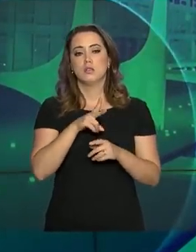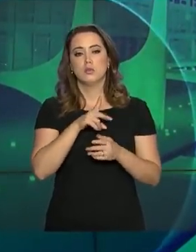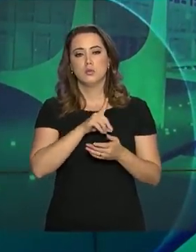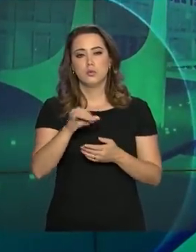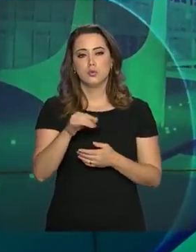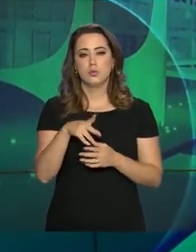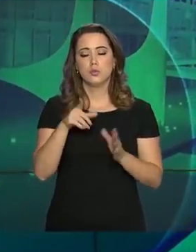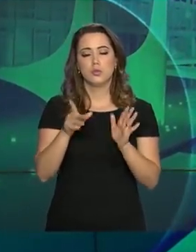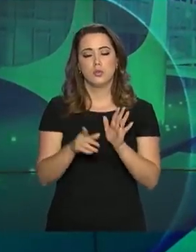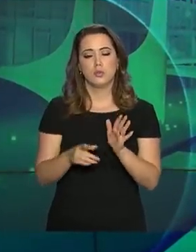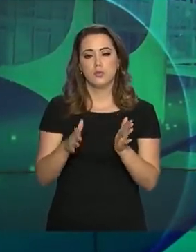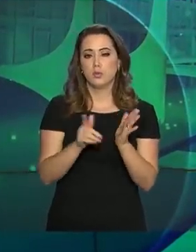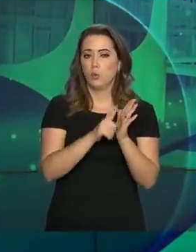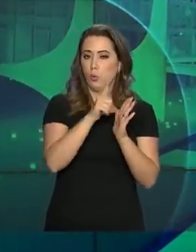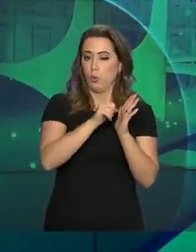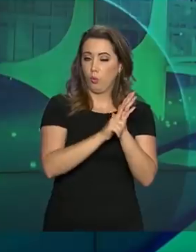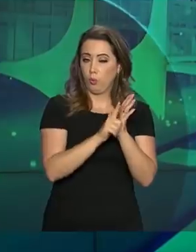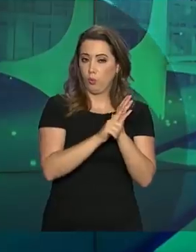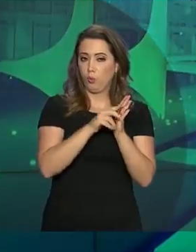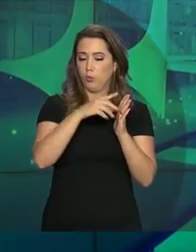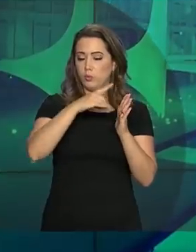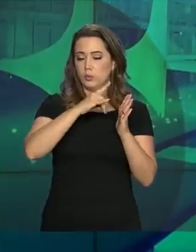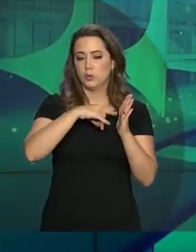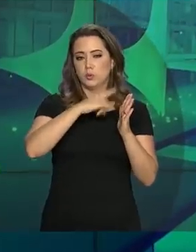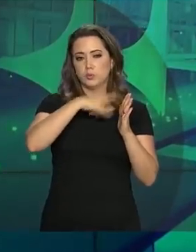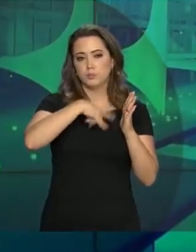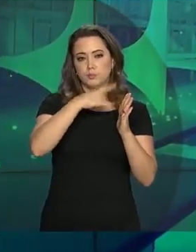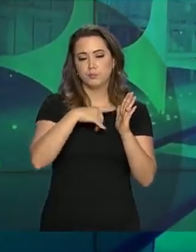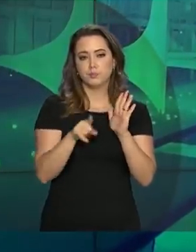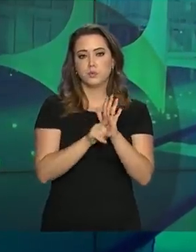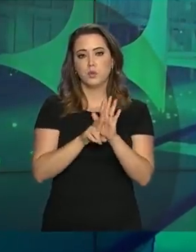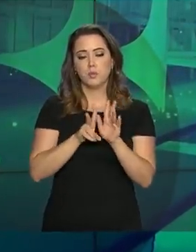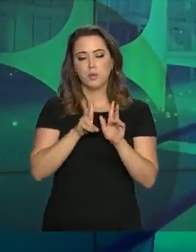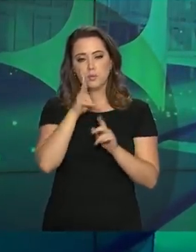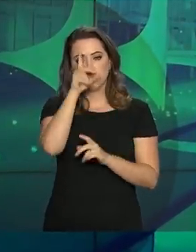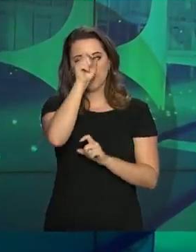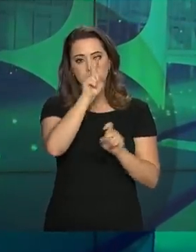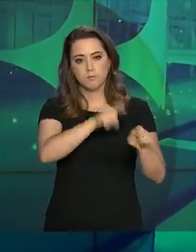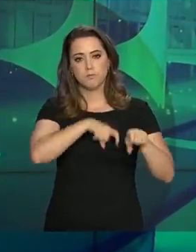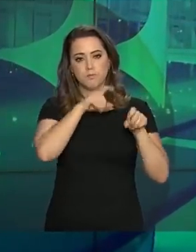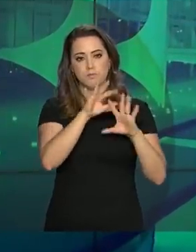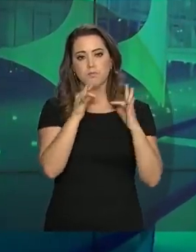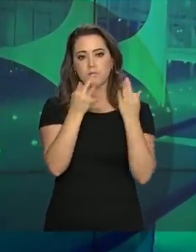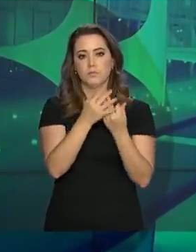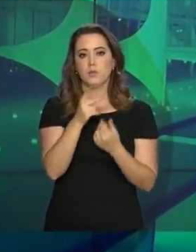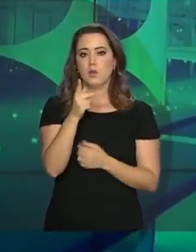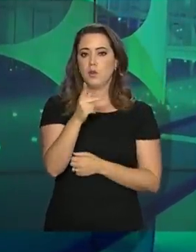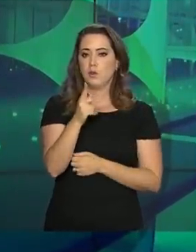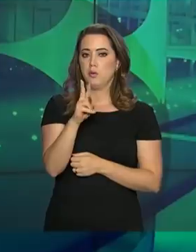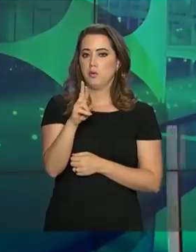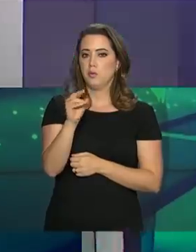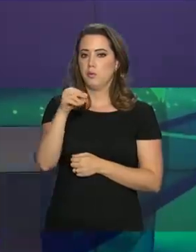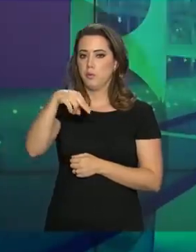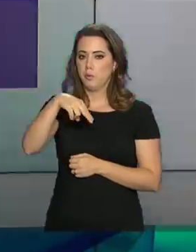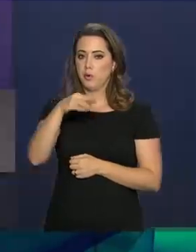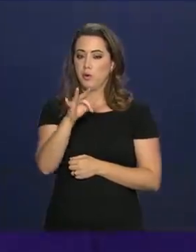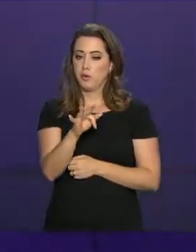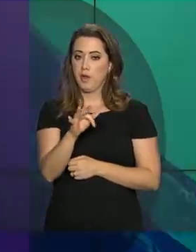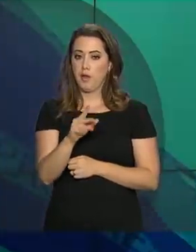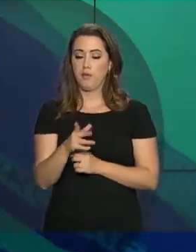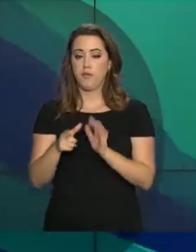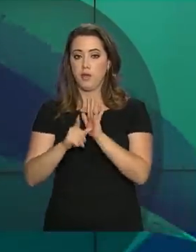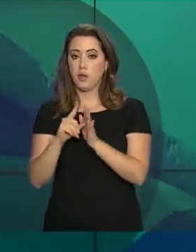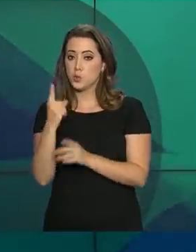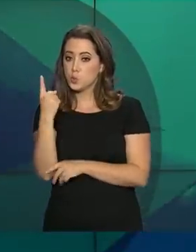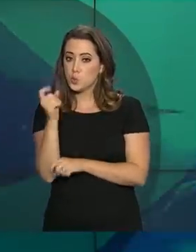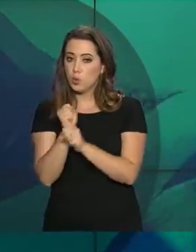Declaração de Aptidão ao Programa Nacional de Fortalecimento da Agricultura Familiar, o PRONAF. A validade passa de 1